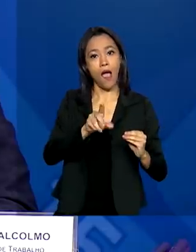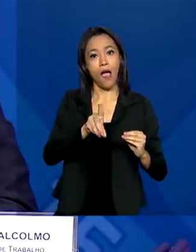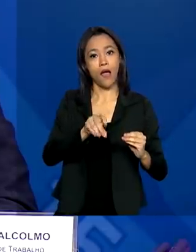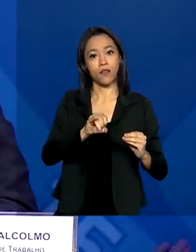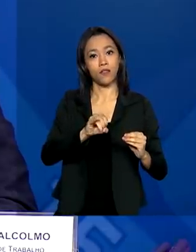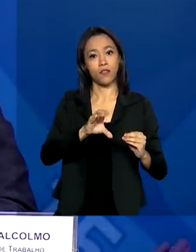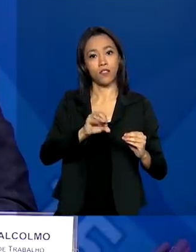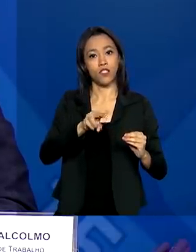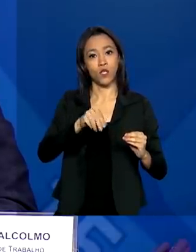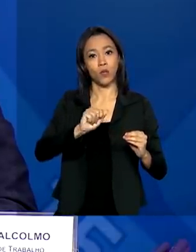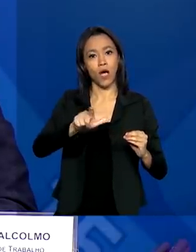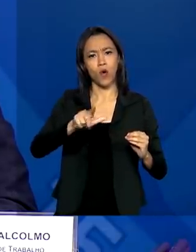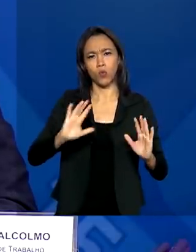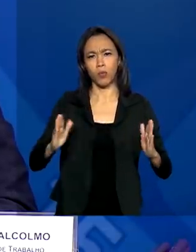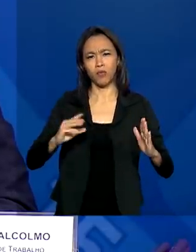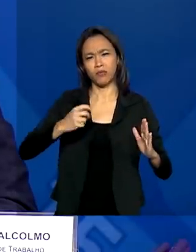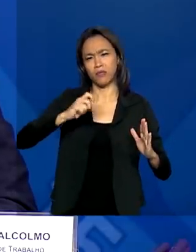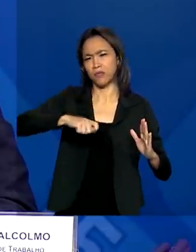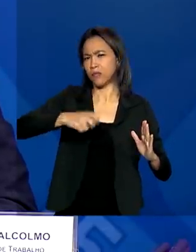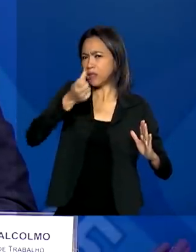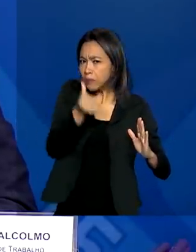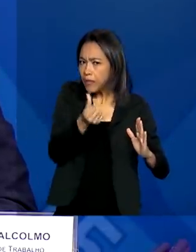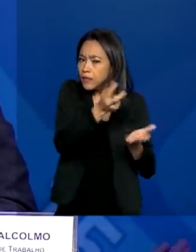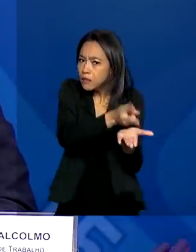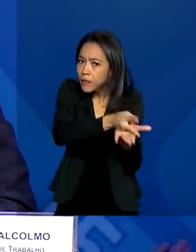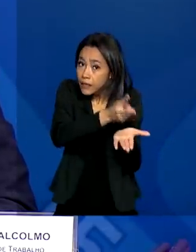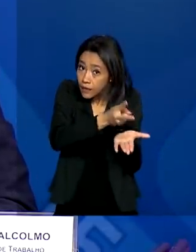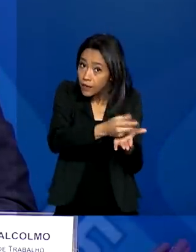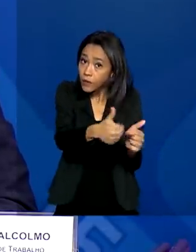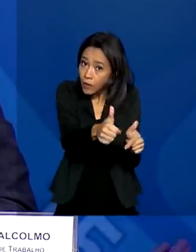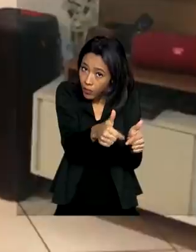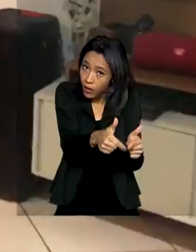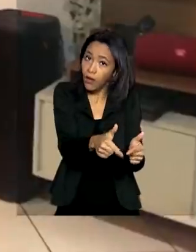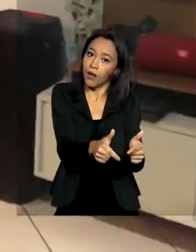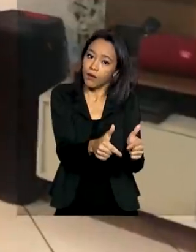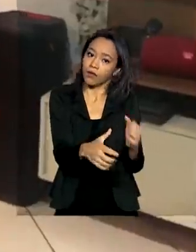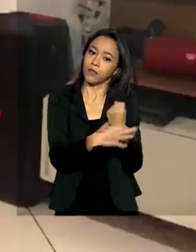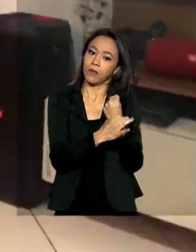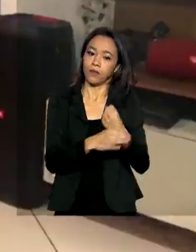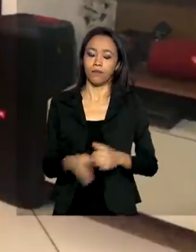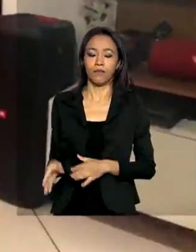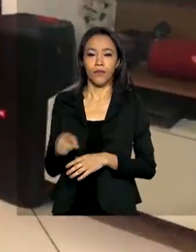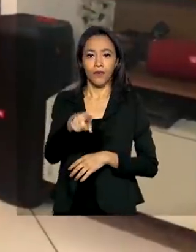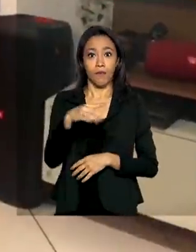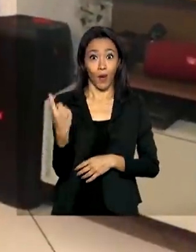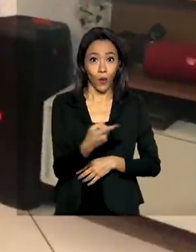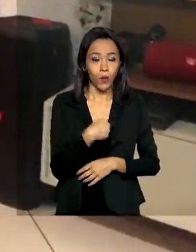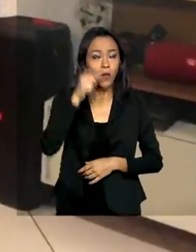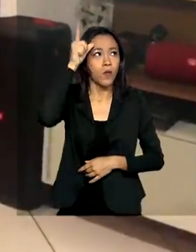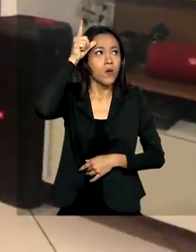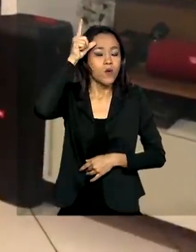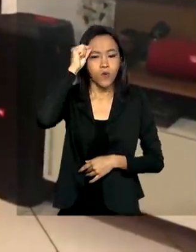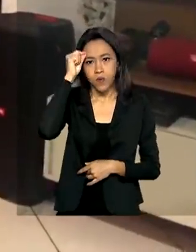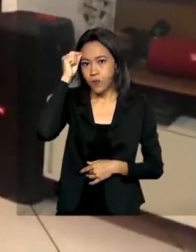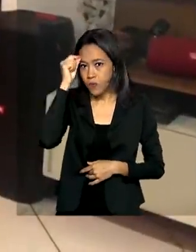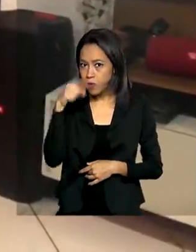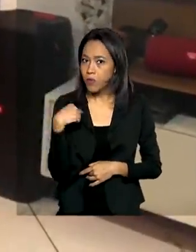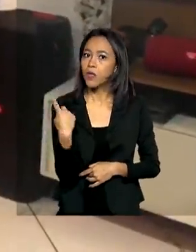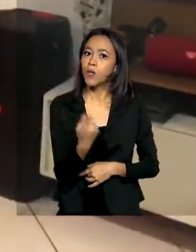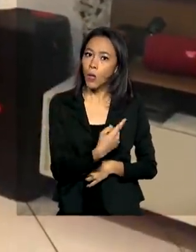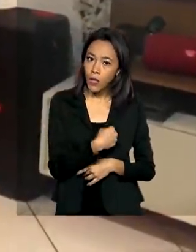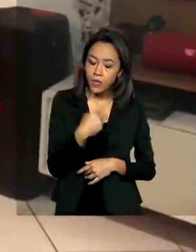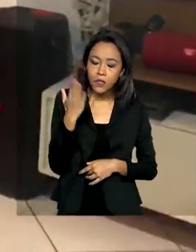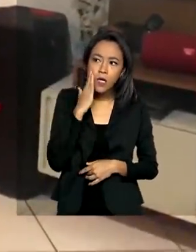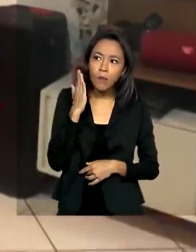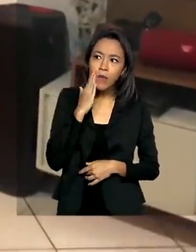seriam seis meses de manutenção do seu emprego aí garantido. Para nós foi como assim uma luz no fim do túnel, né? Quando